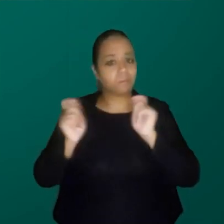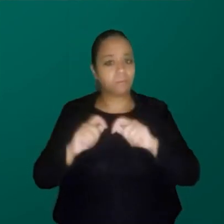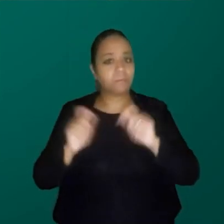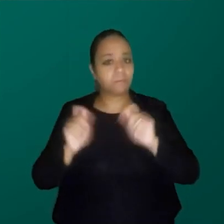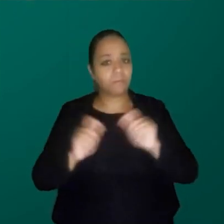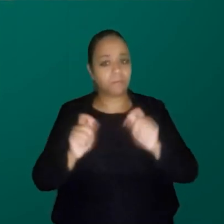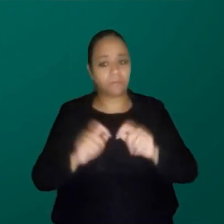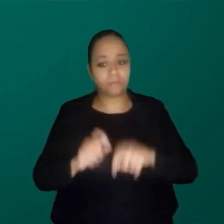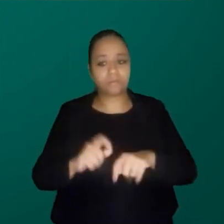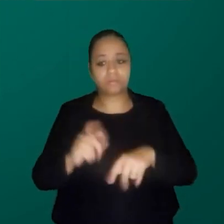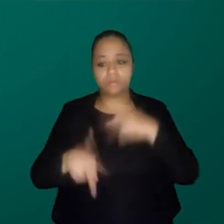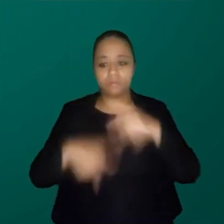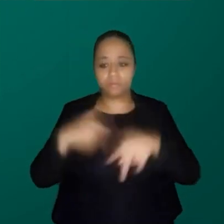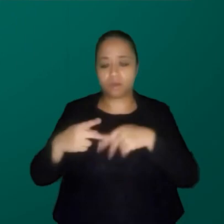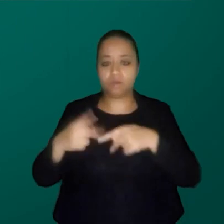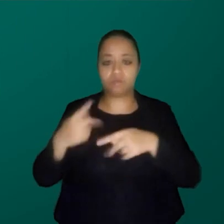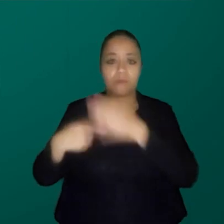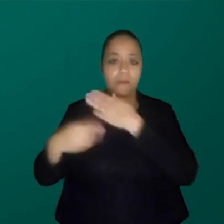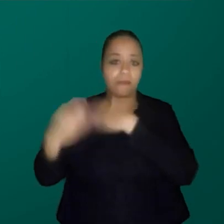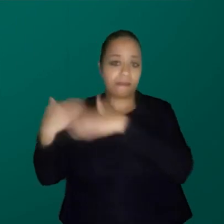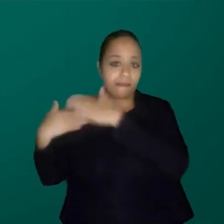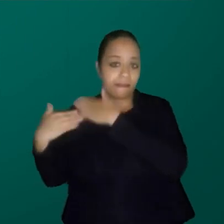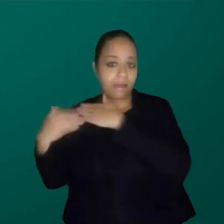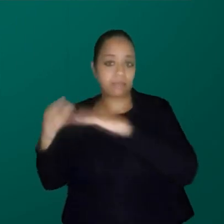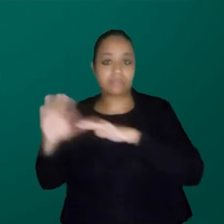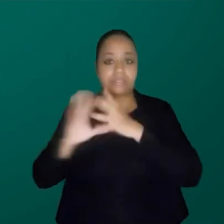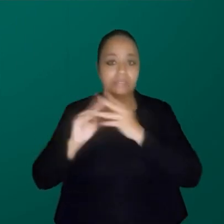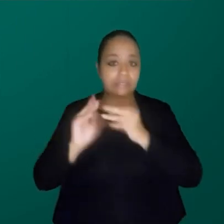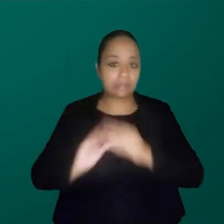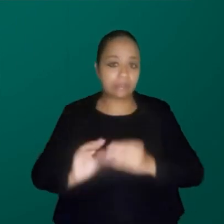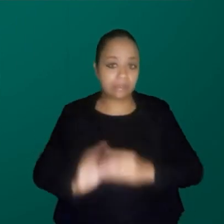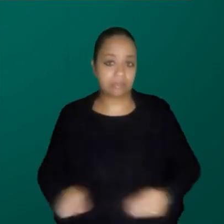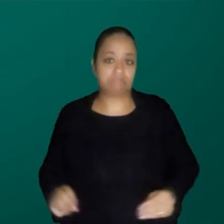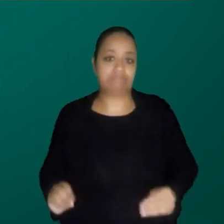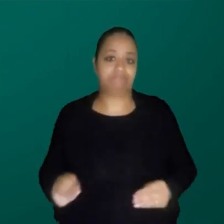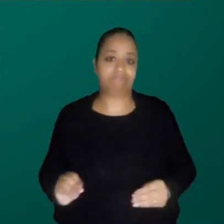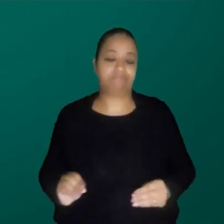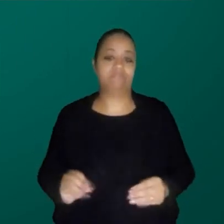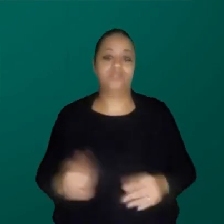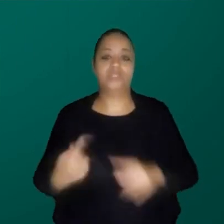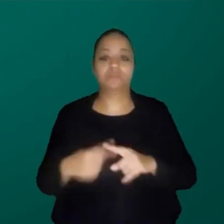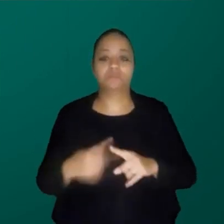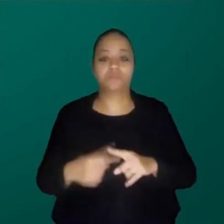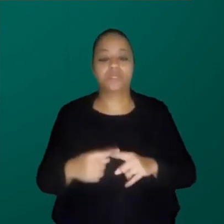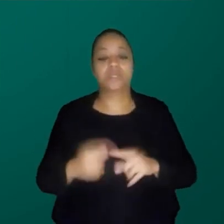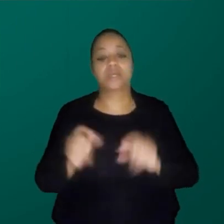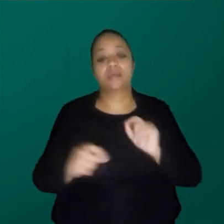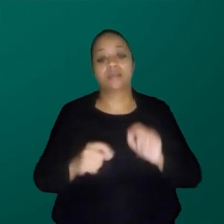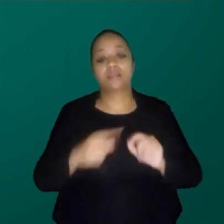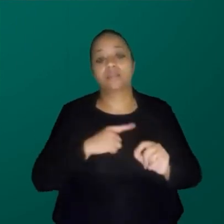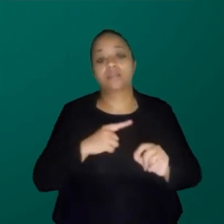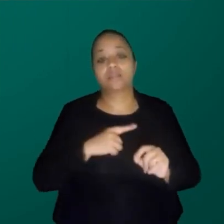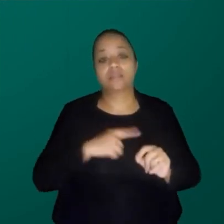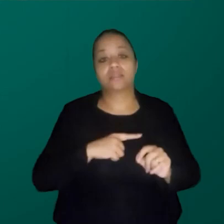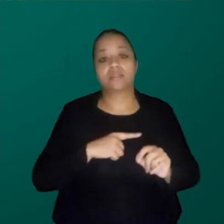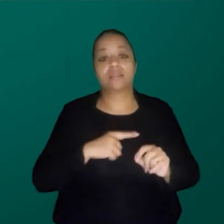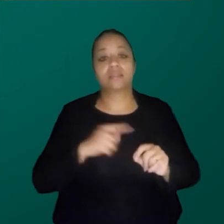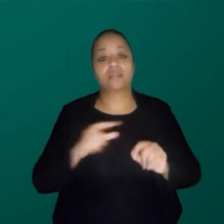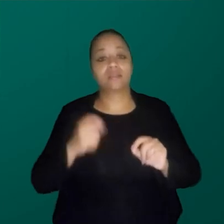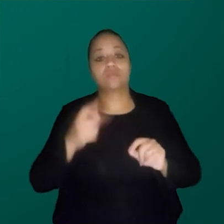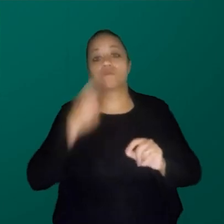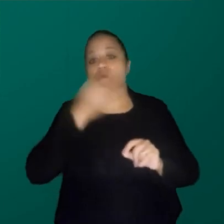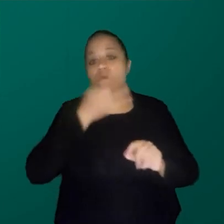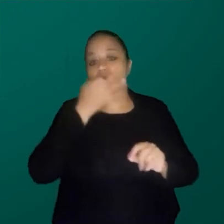que era de alguns povos originários, veja que foi apagada num determinado momento e faz parte dessa, que eu